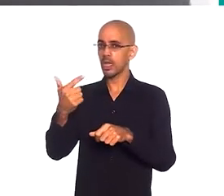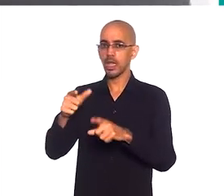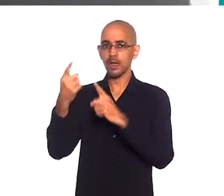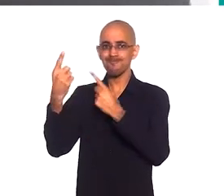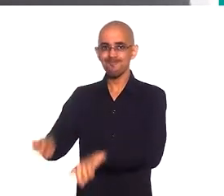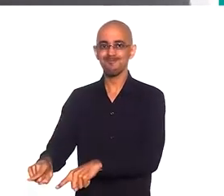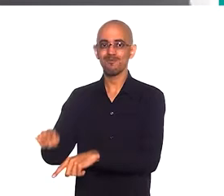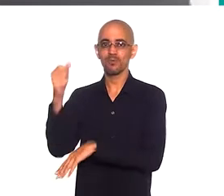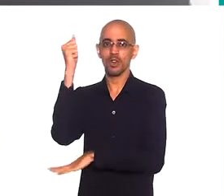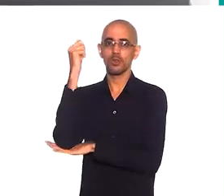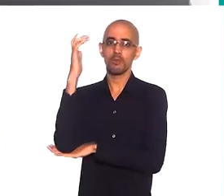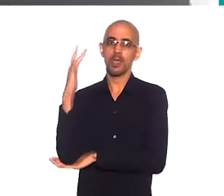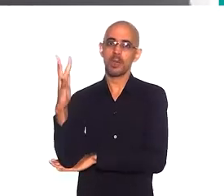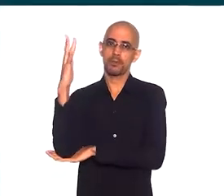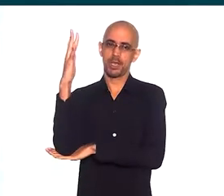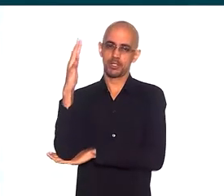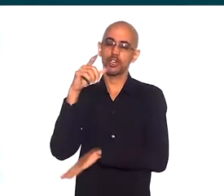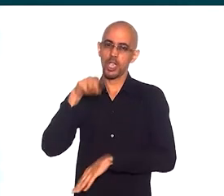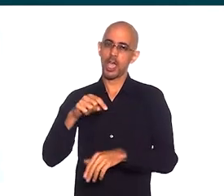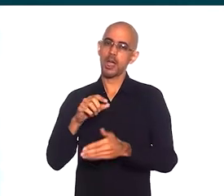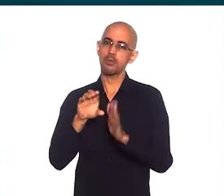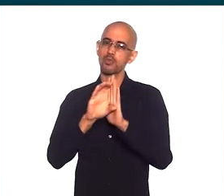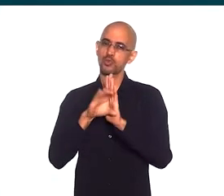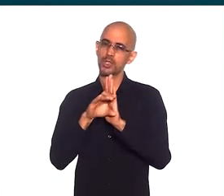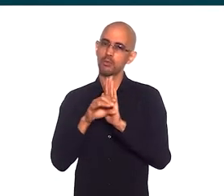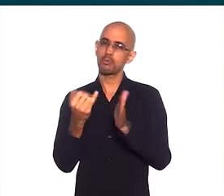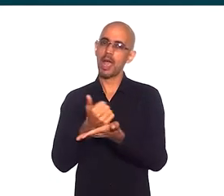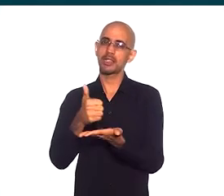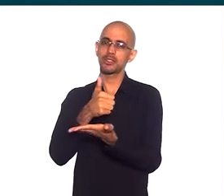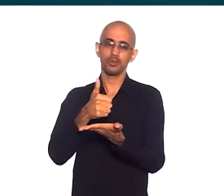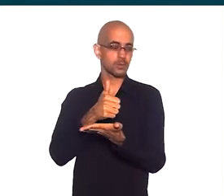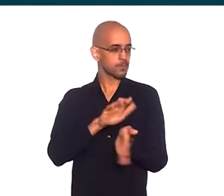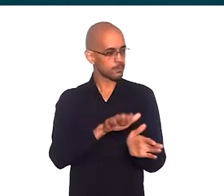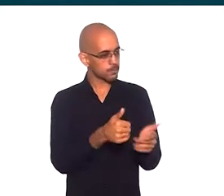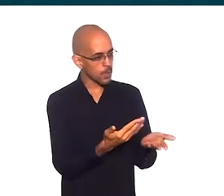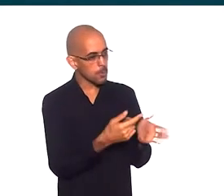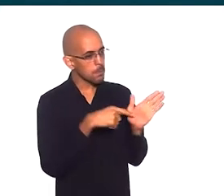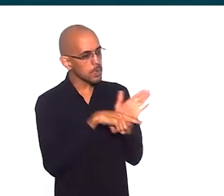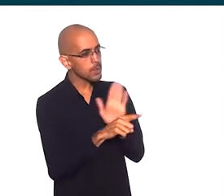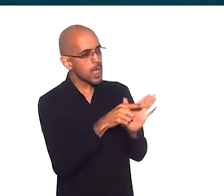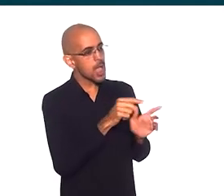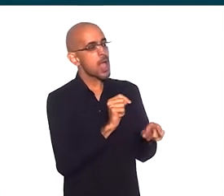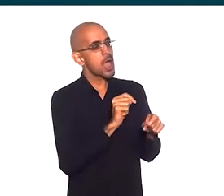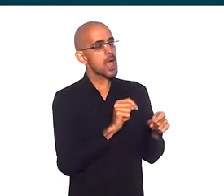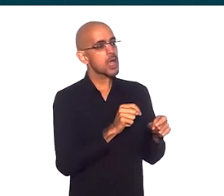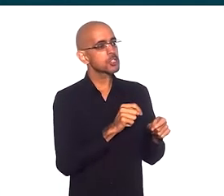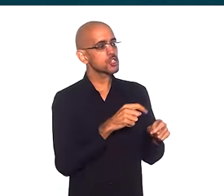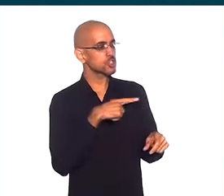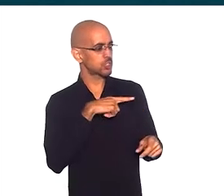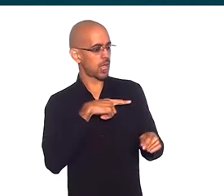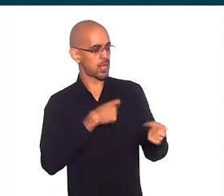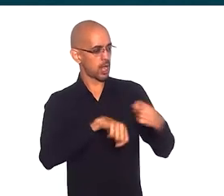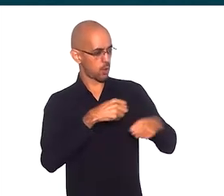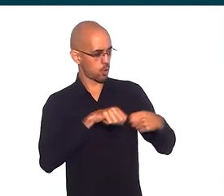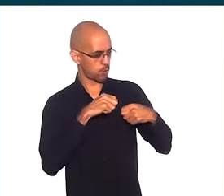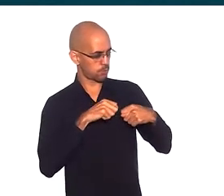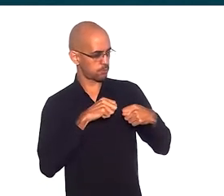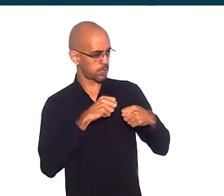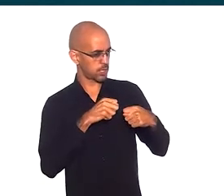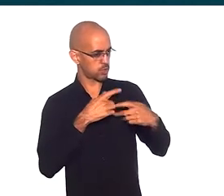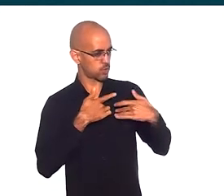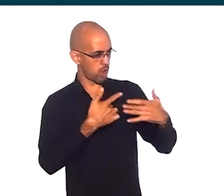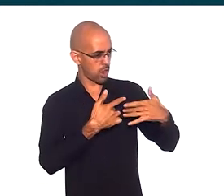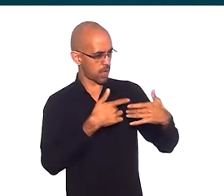dos nossos princípios fundamentais. A gente, na economia solidária, tem toda uma outra forma de organização.